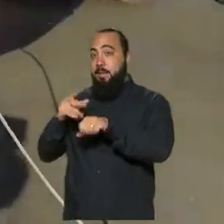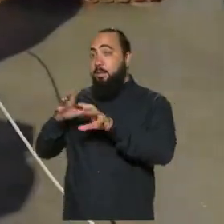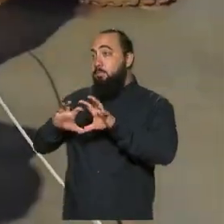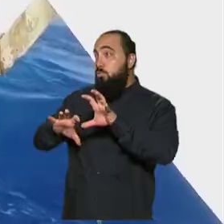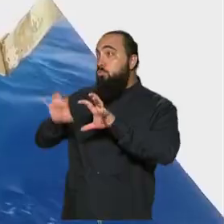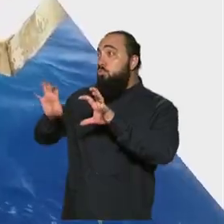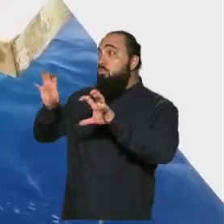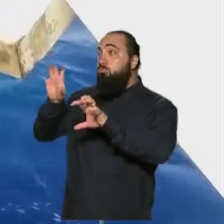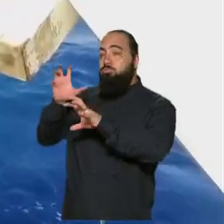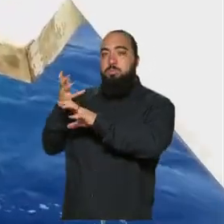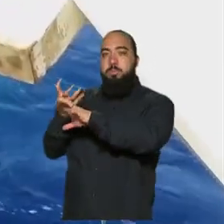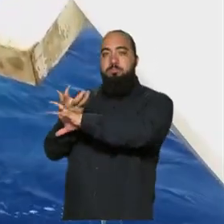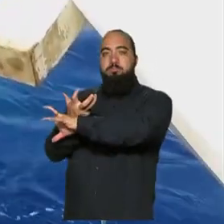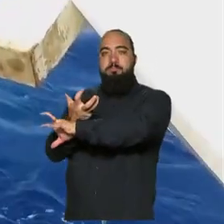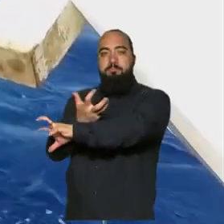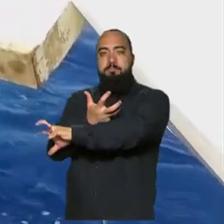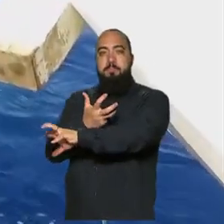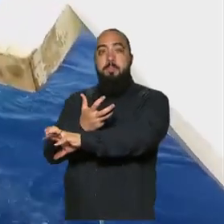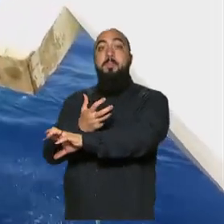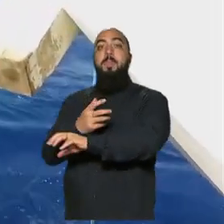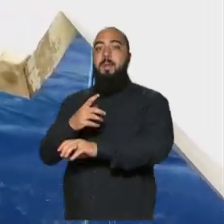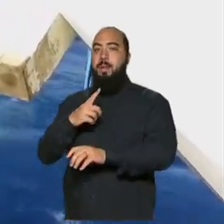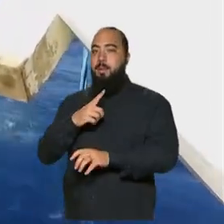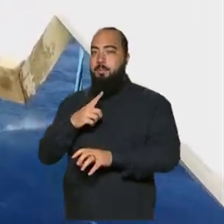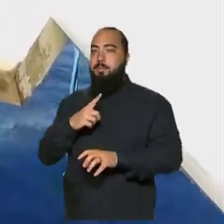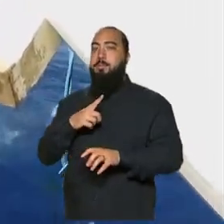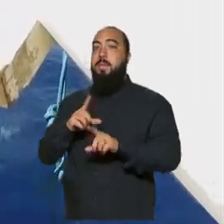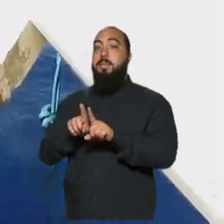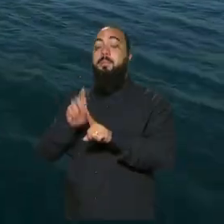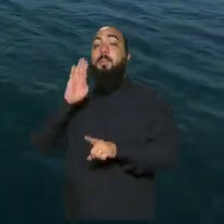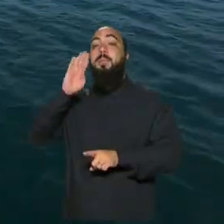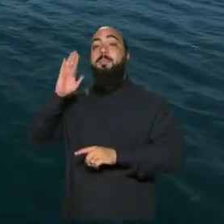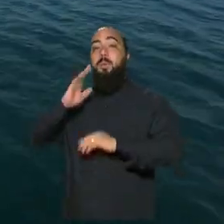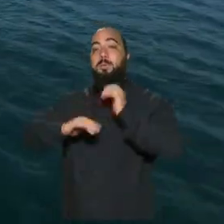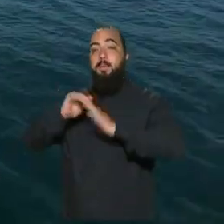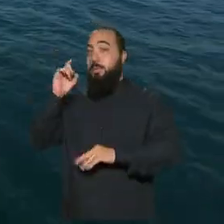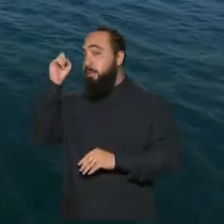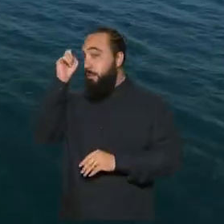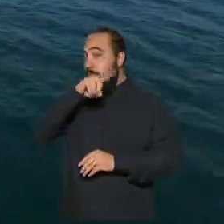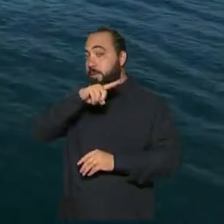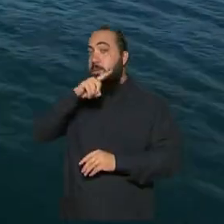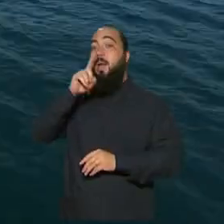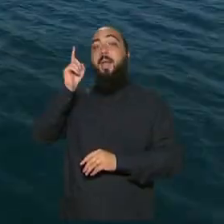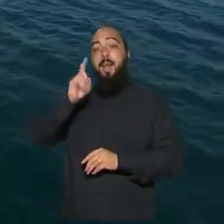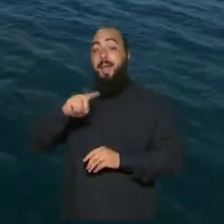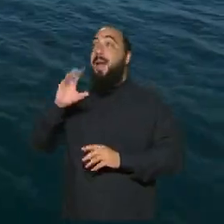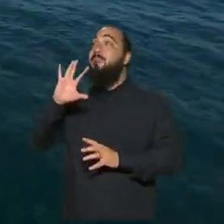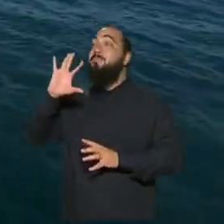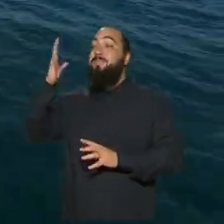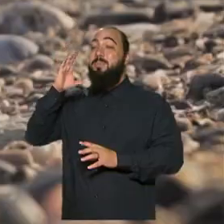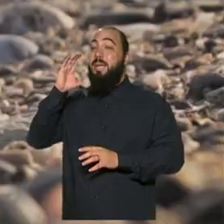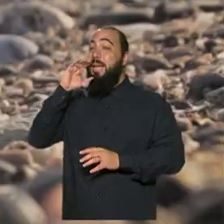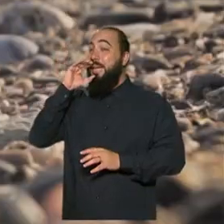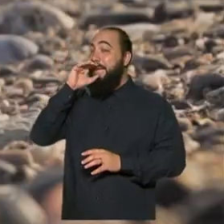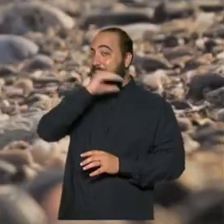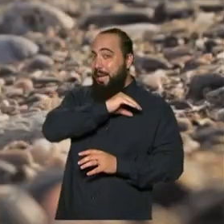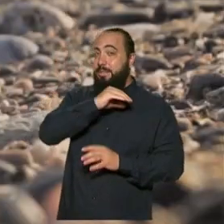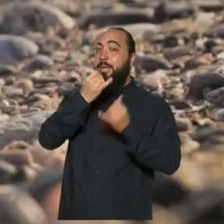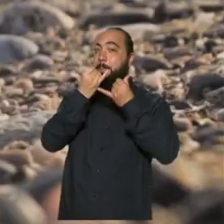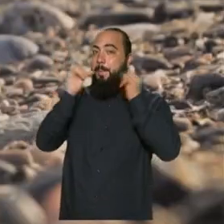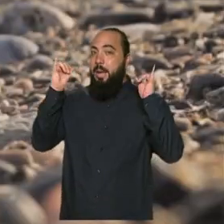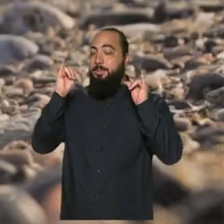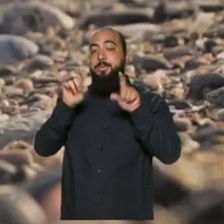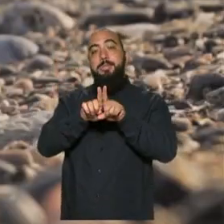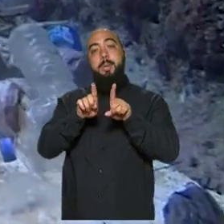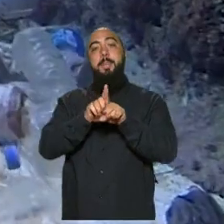desafios desses profissionais estão o aquecimento global, que pode impactar o nível dos oceanos e a poluição